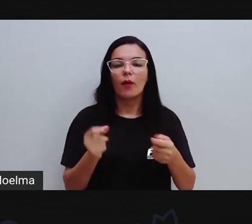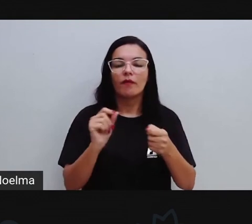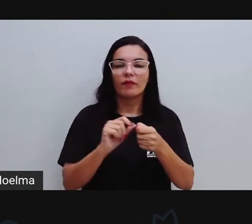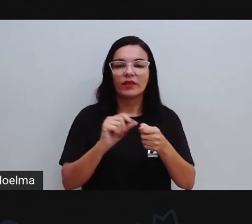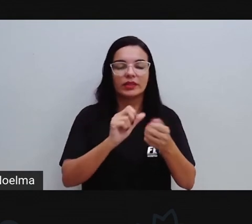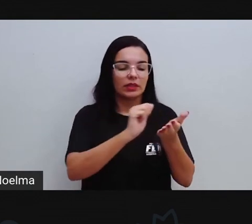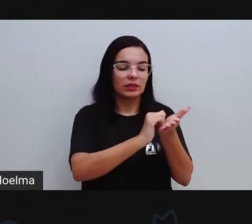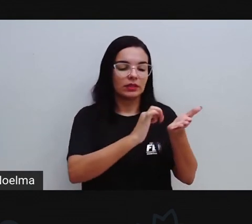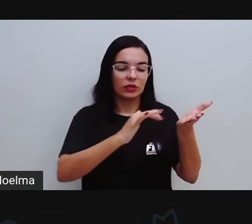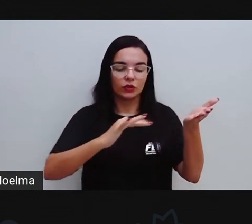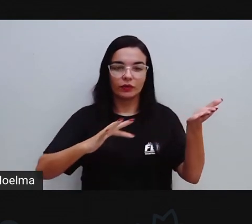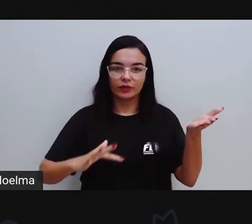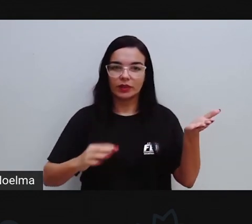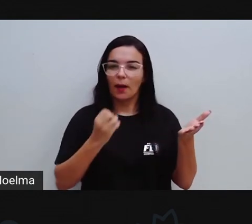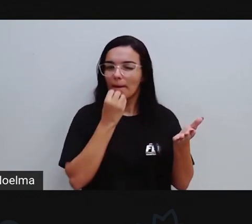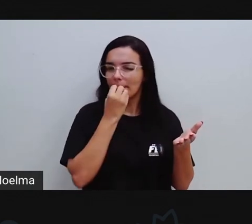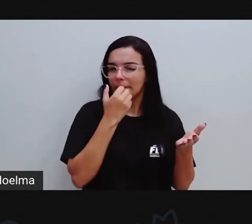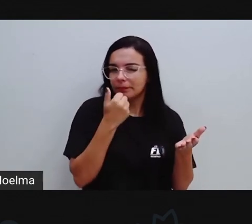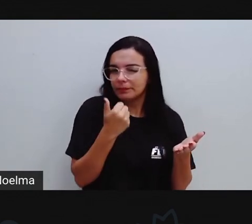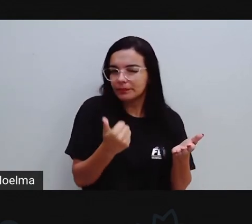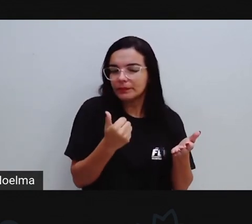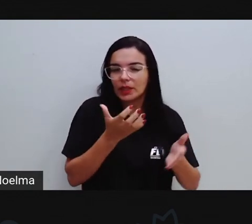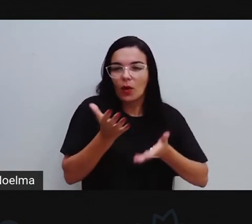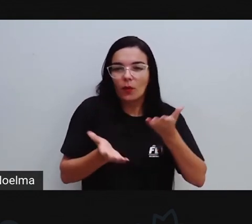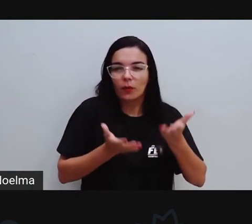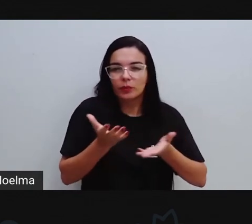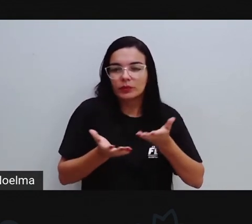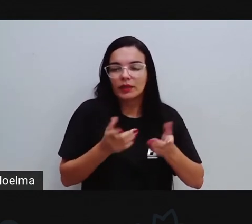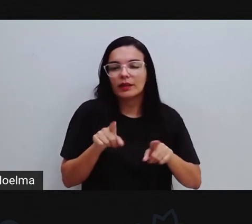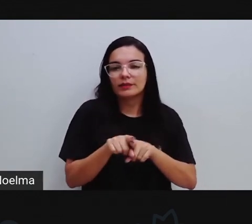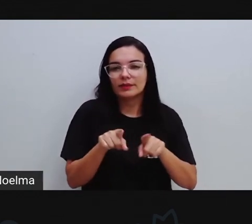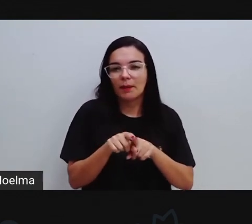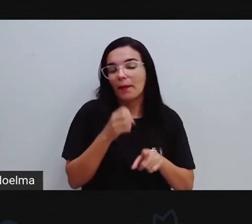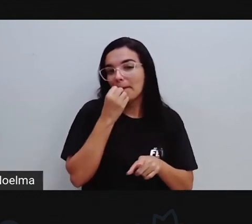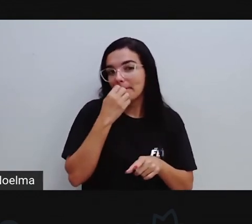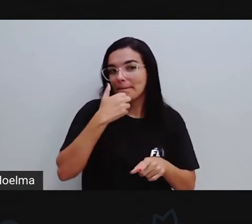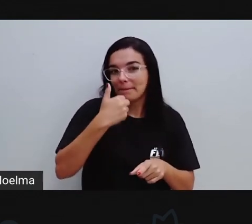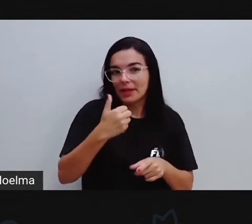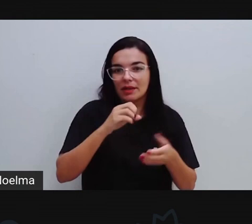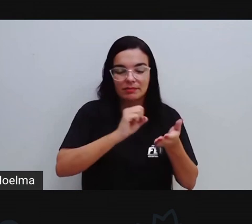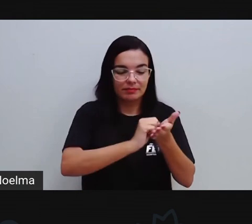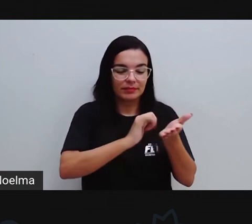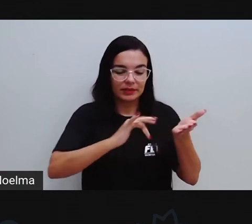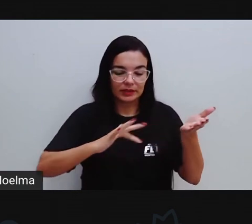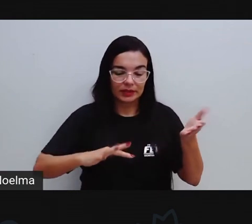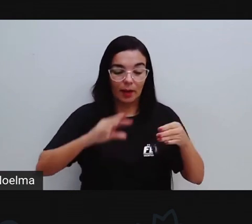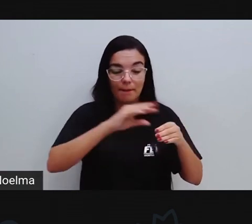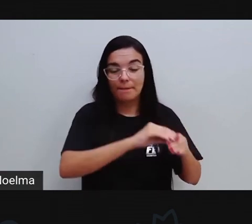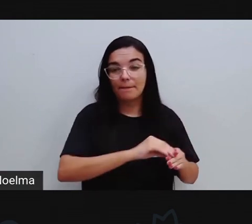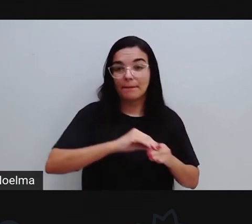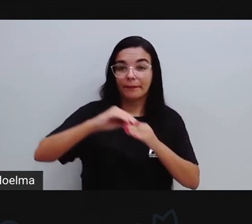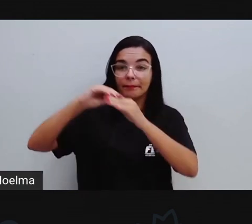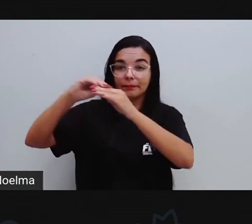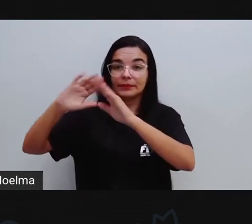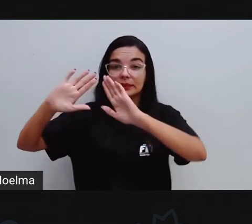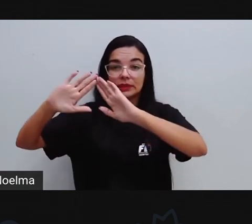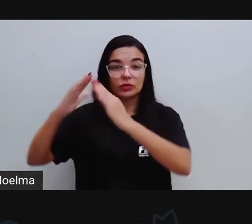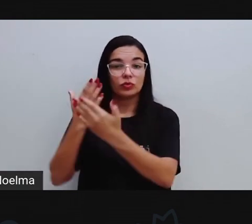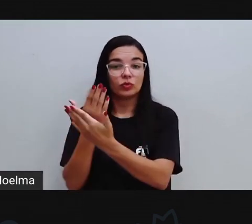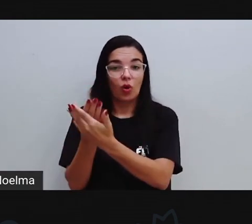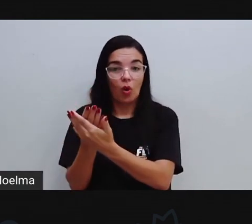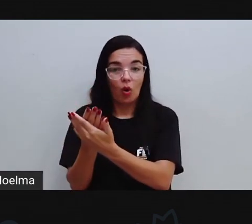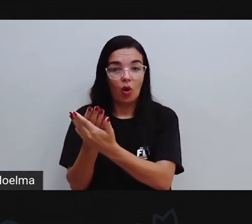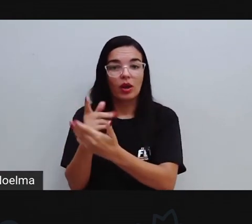atividades com muito cuidado, com muito capricho, certo? Porque essas atividades deverão ser devolvidas às